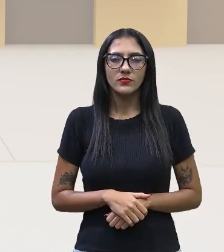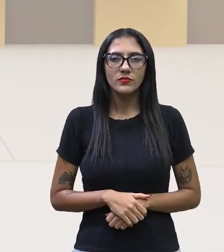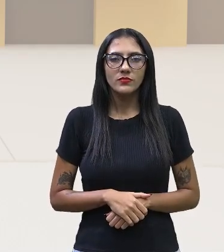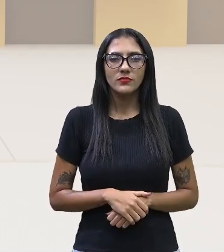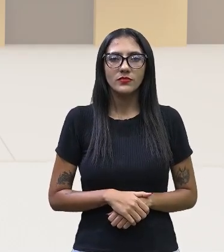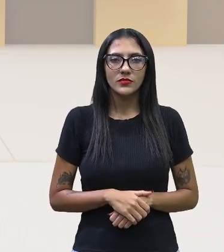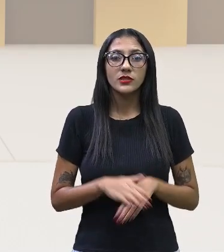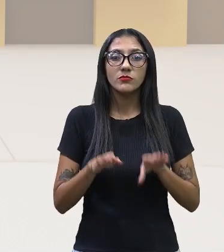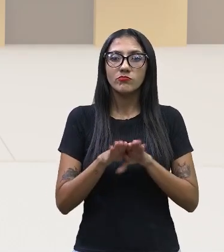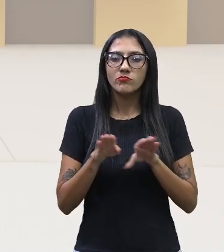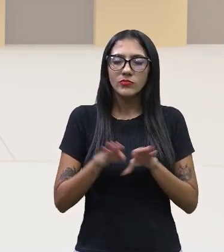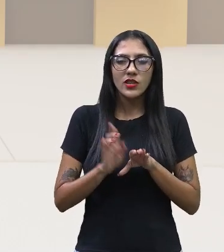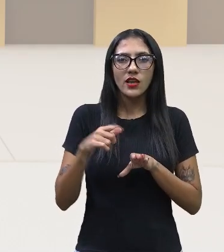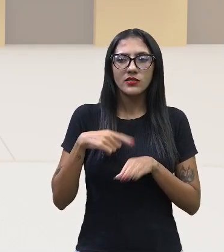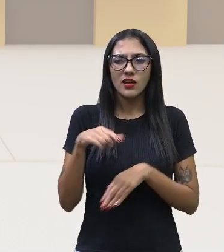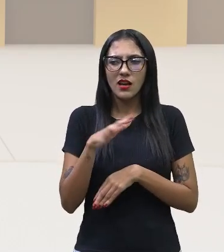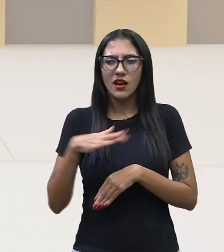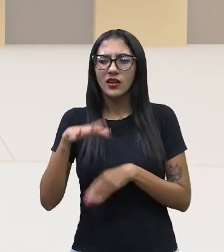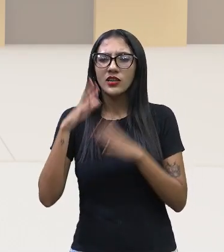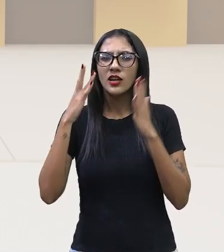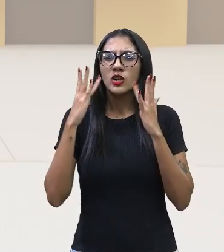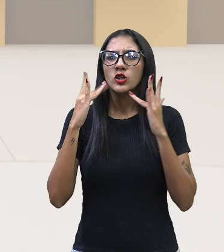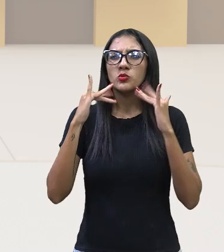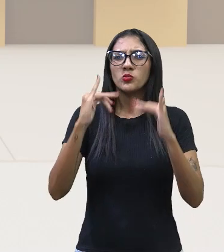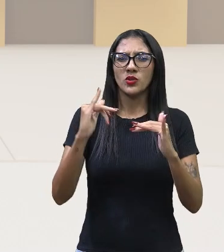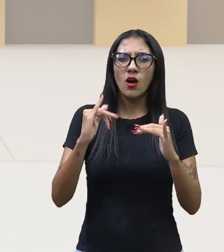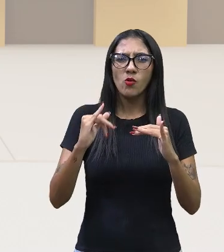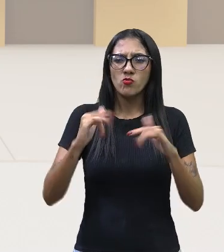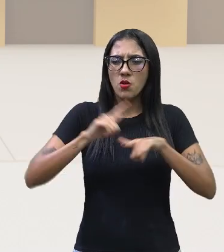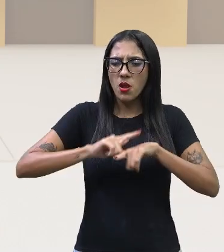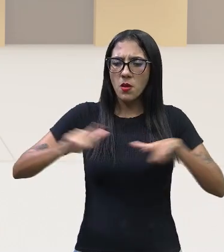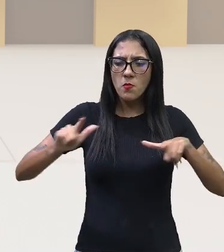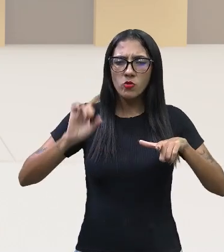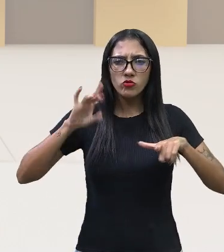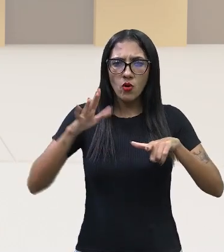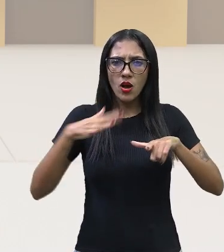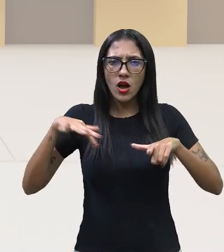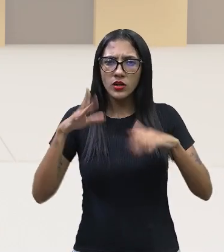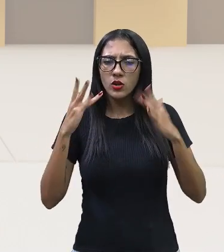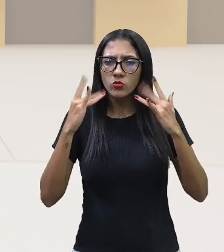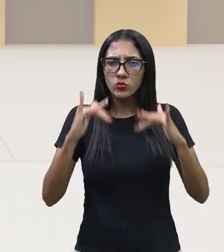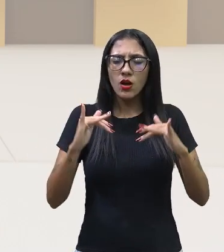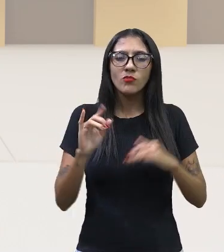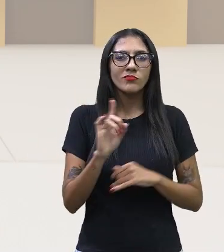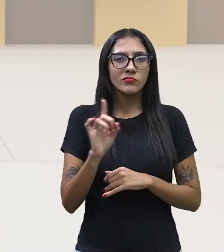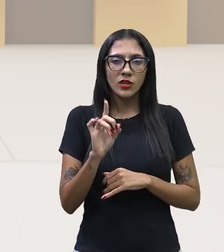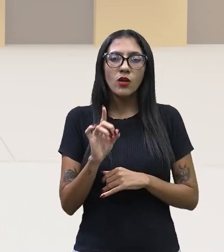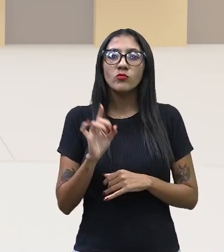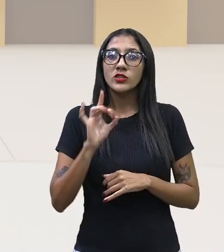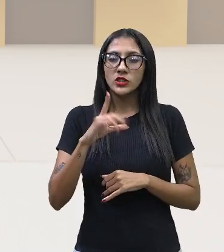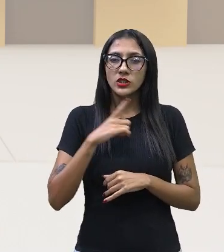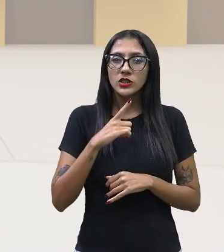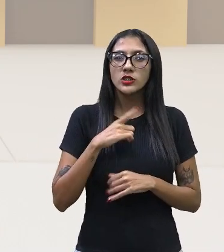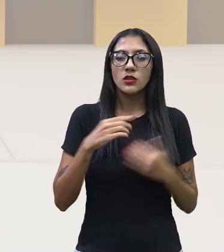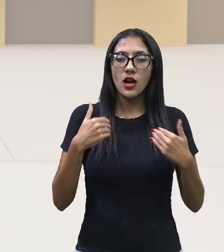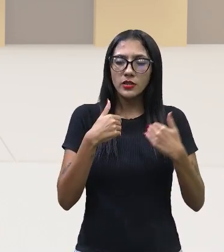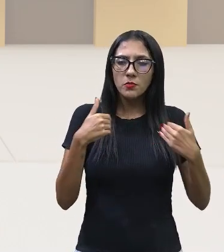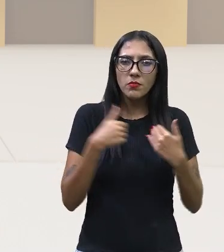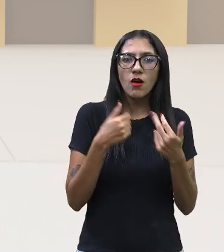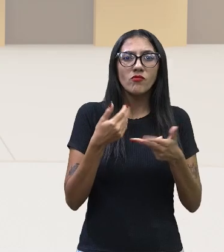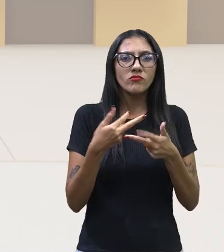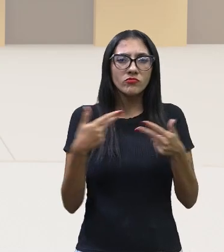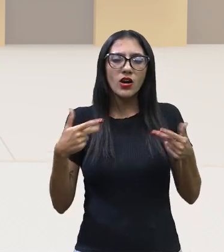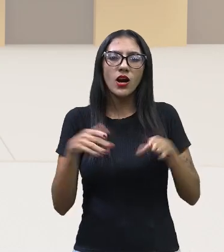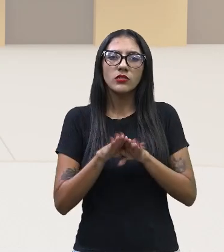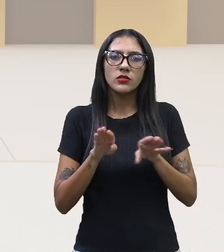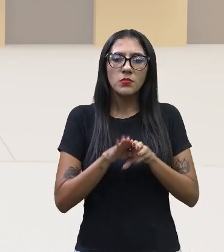retirar essa camada vegetal não é somente retirou a floresta. Não, ali tinha uma biodiversidade animal, uma biodiversidade mineral,